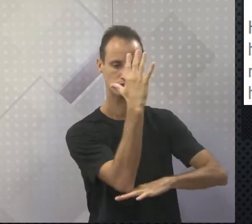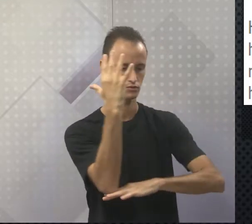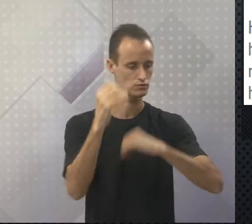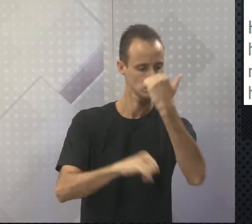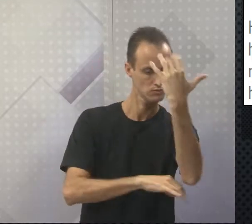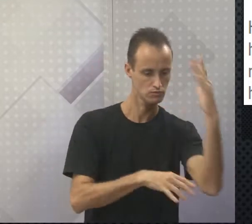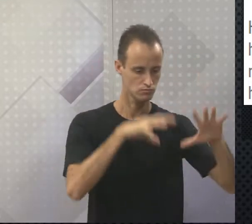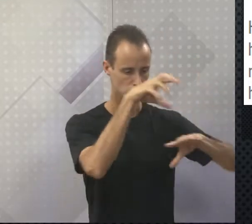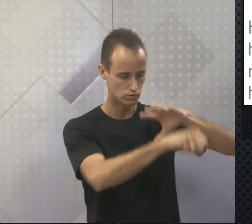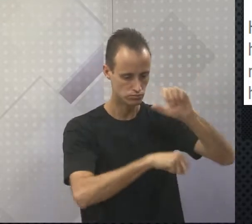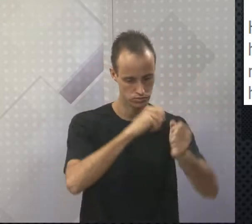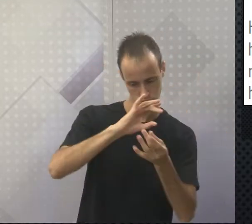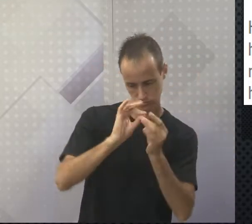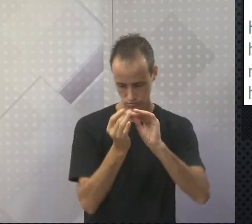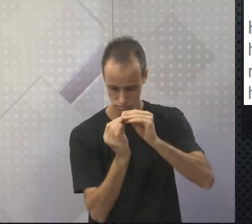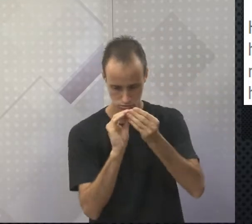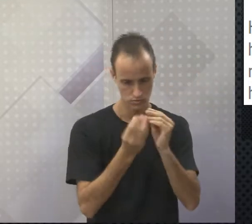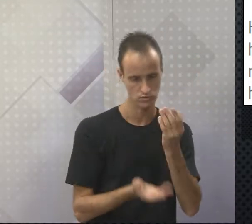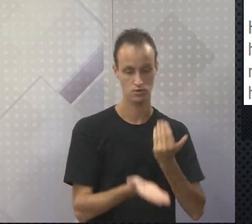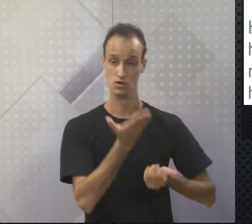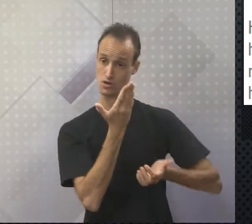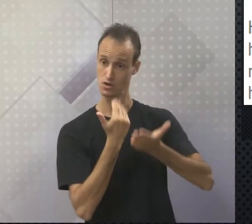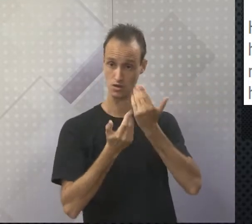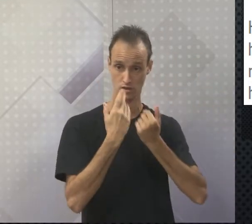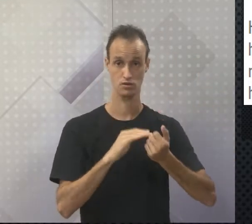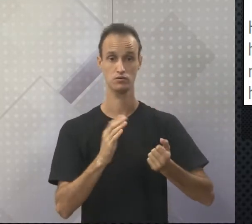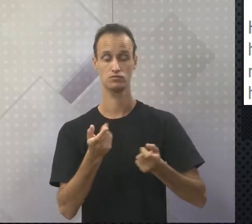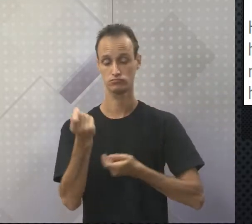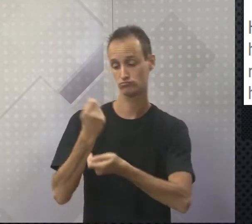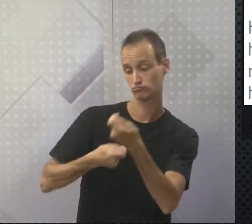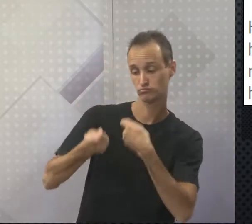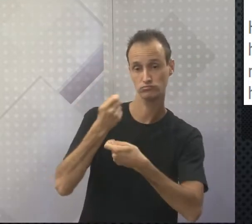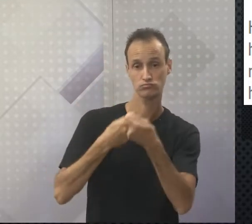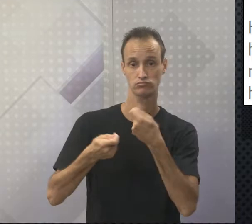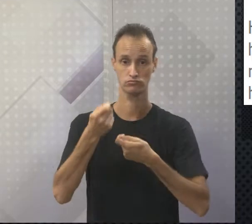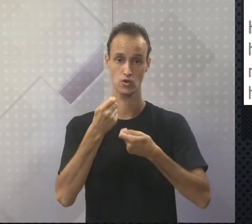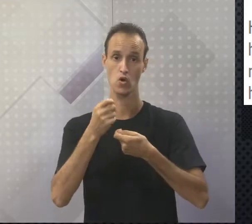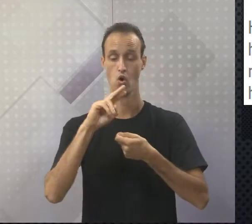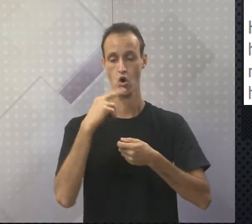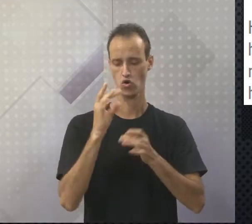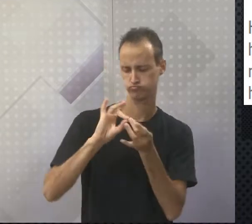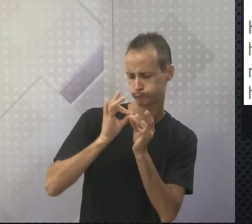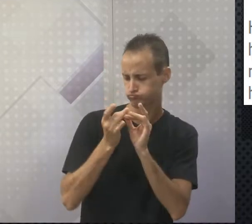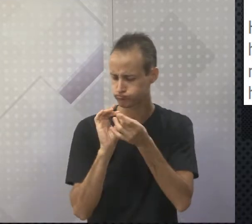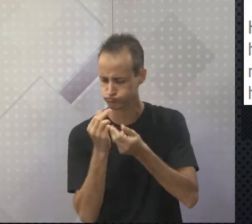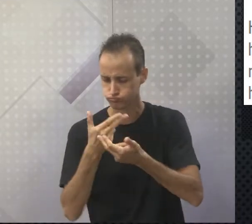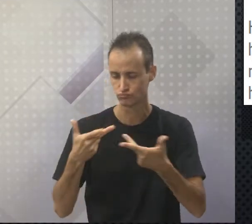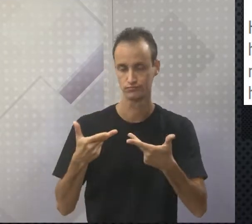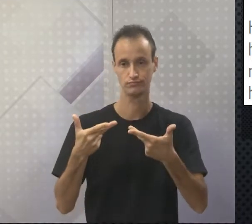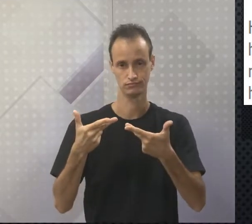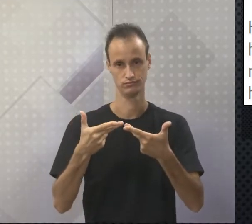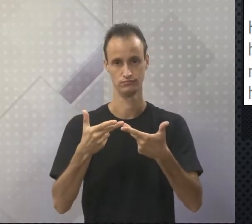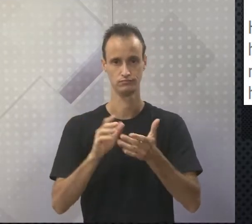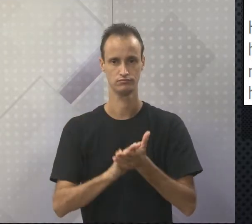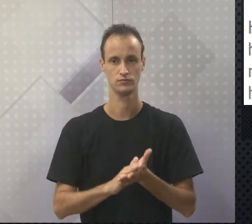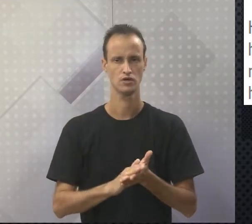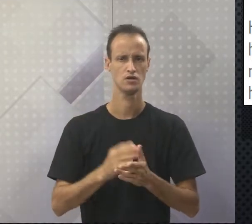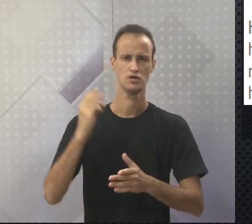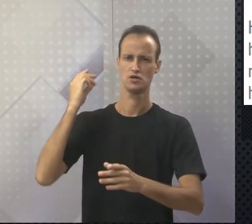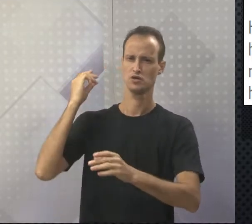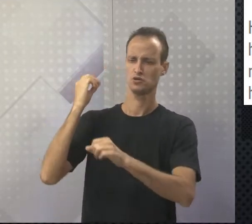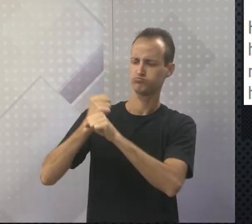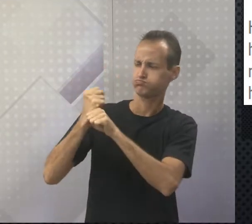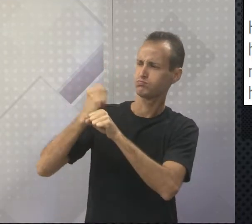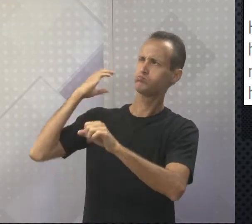pessoas para que elas possam obter alimento, praticar o comércio ou confeccionar produtos. Há milhares de anos,